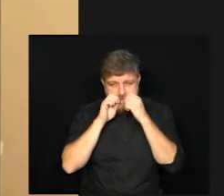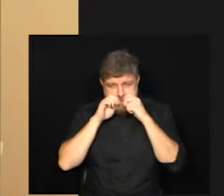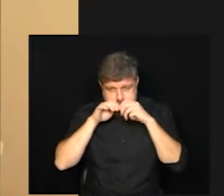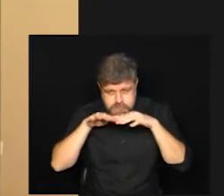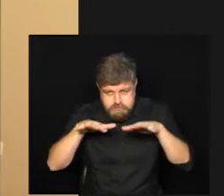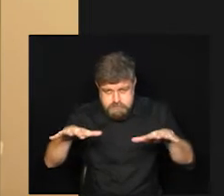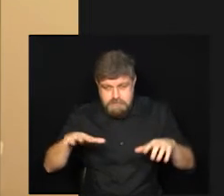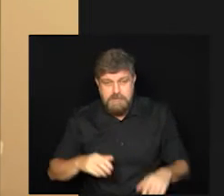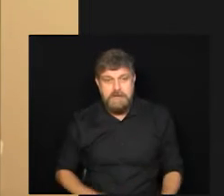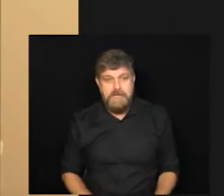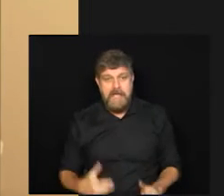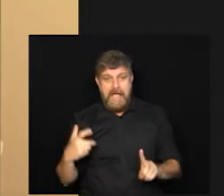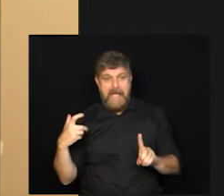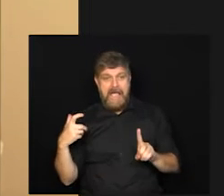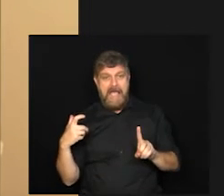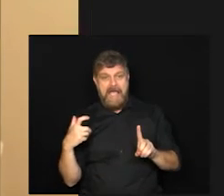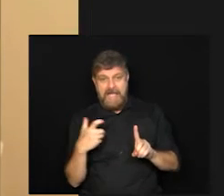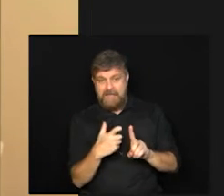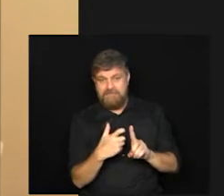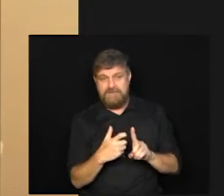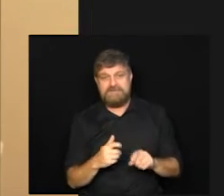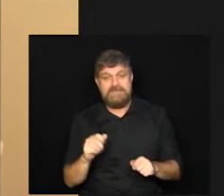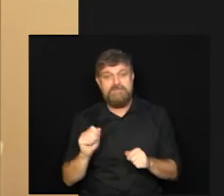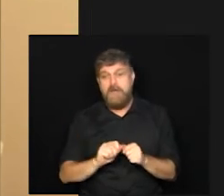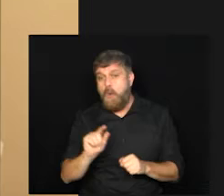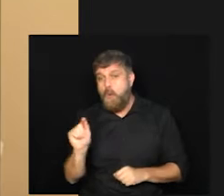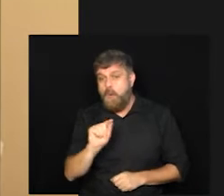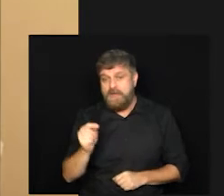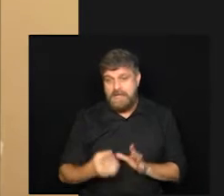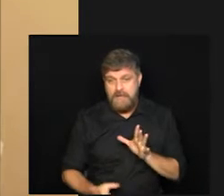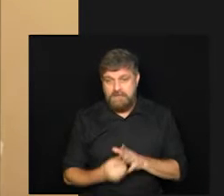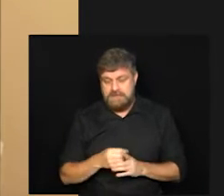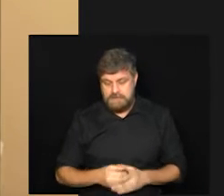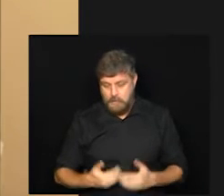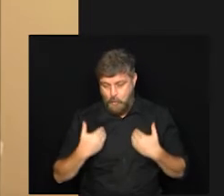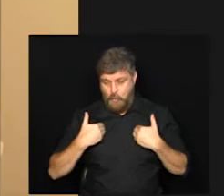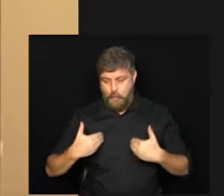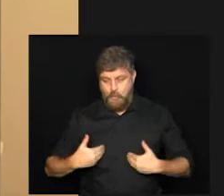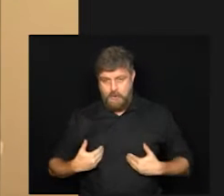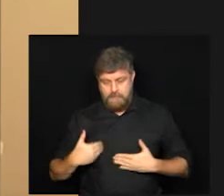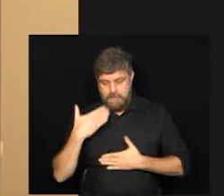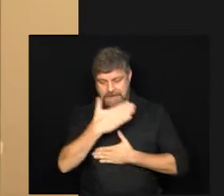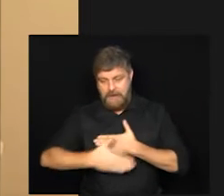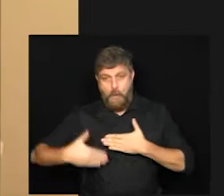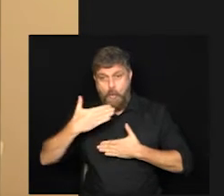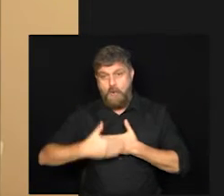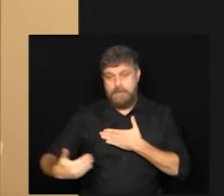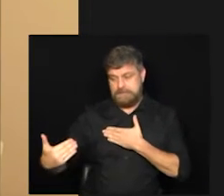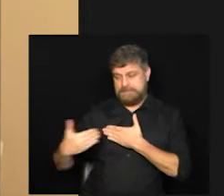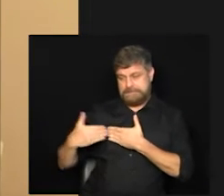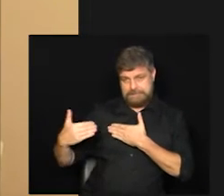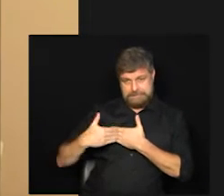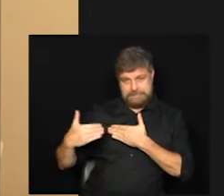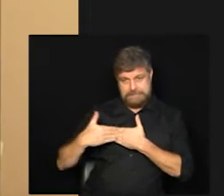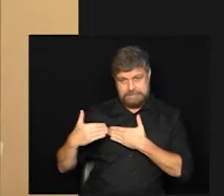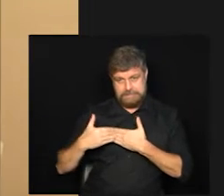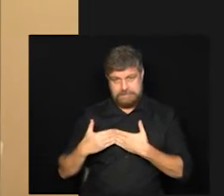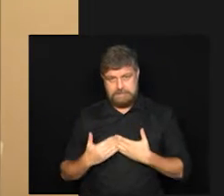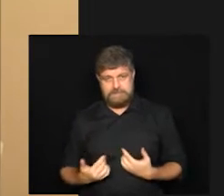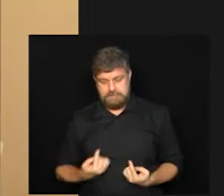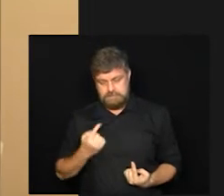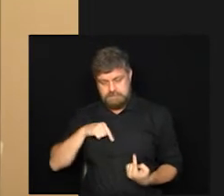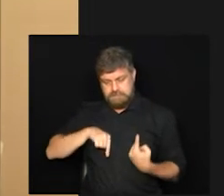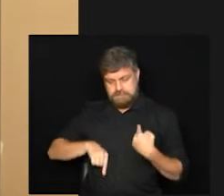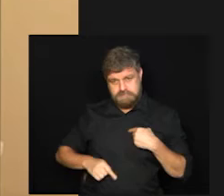vacina ela não é esterilizante né ela faz com que o nosso sistema imunológico ele produza uma